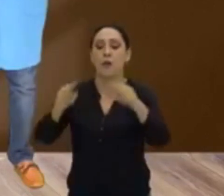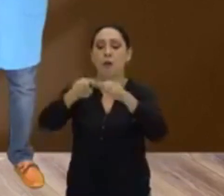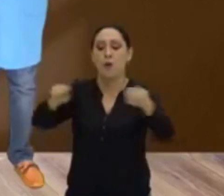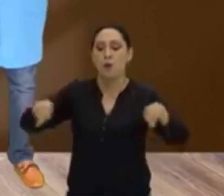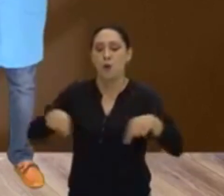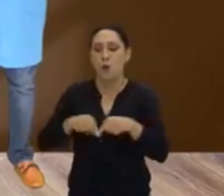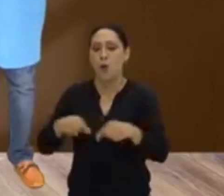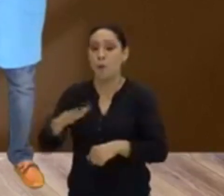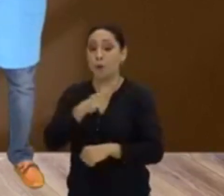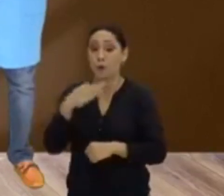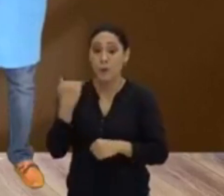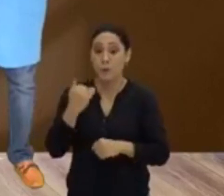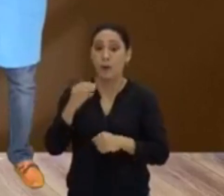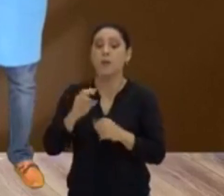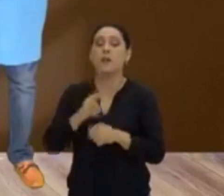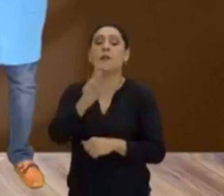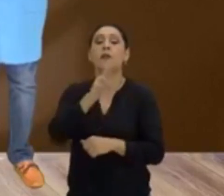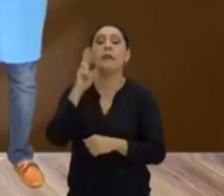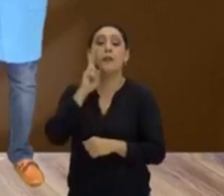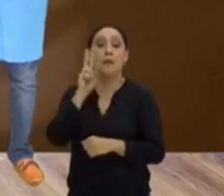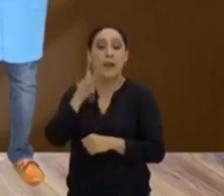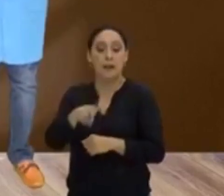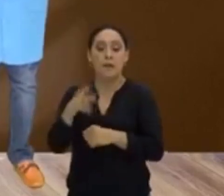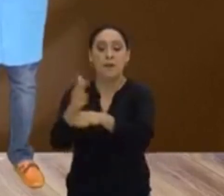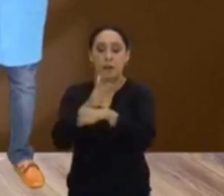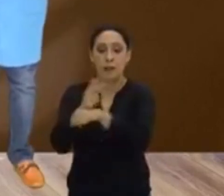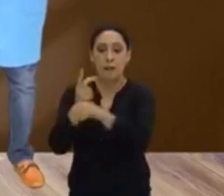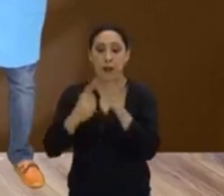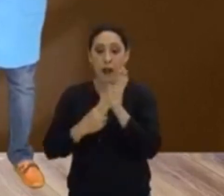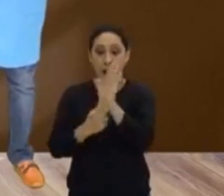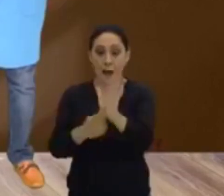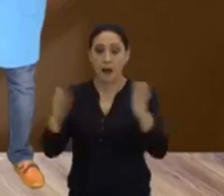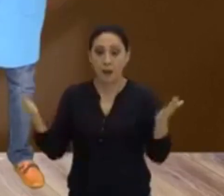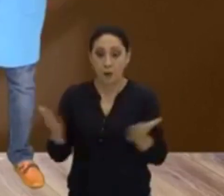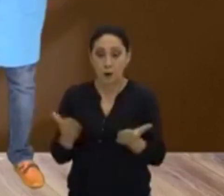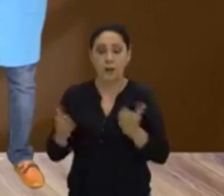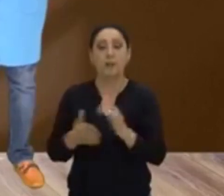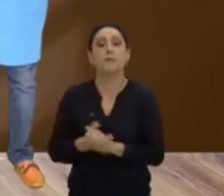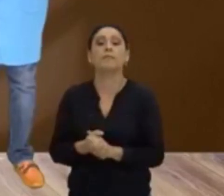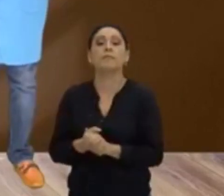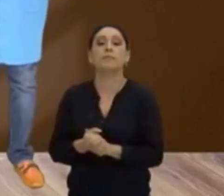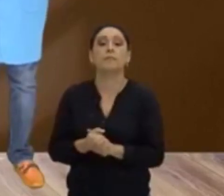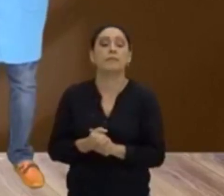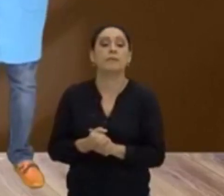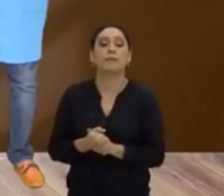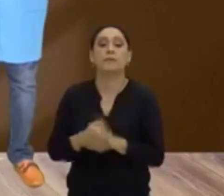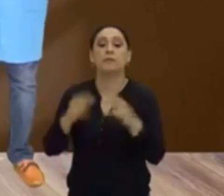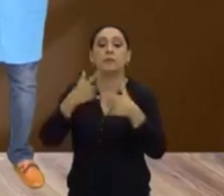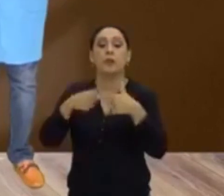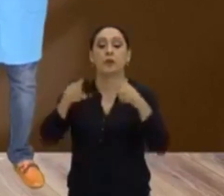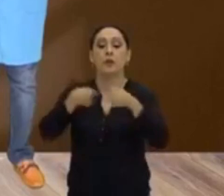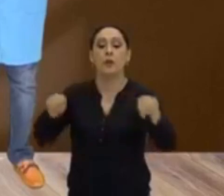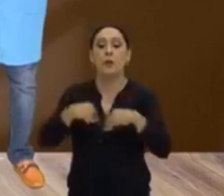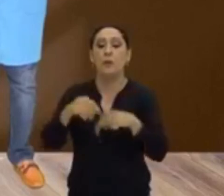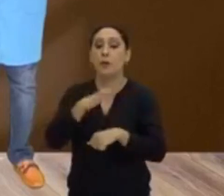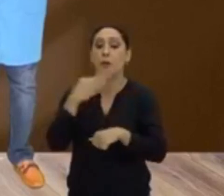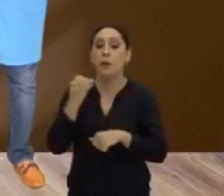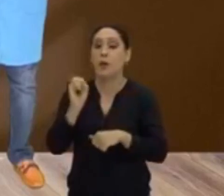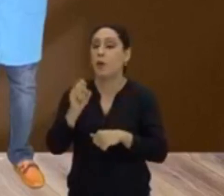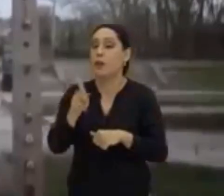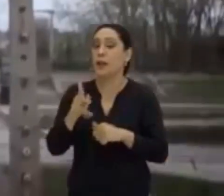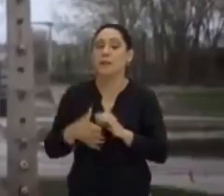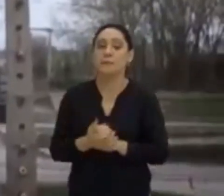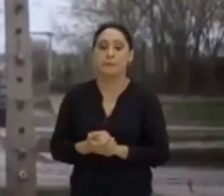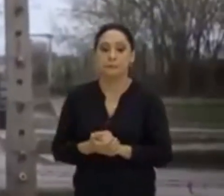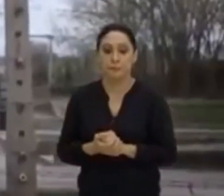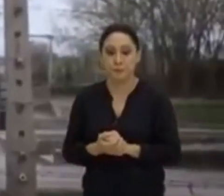concentração, como você vai ver no vídeo que eu vou te mostrar agora acerca do campo de concentração. Ok? Vamos lá?